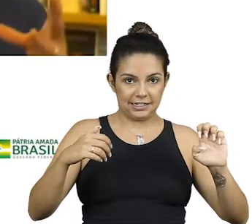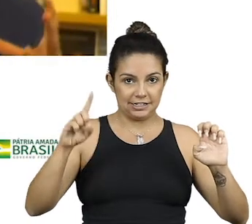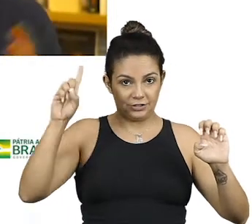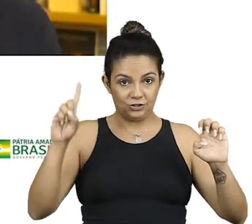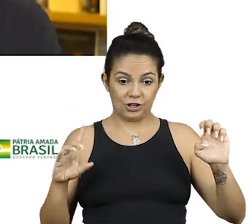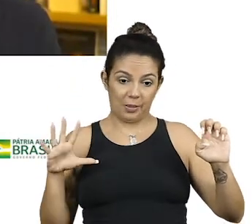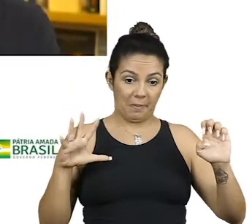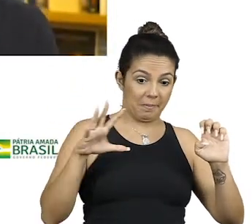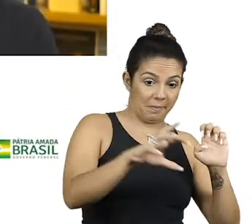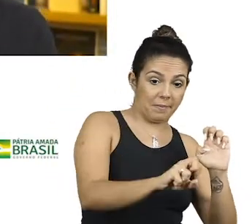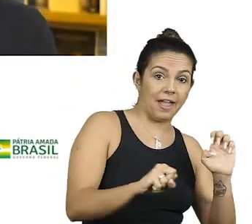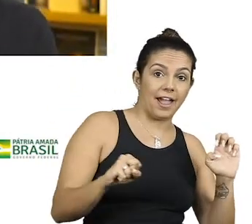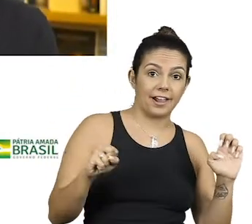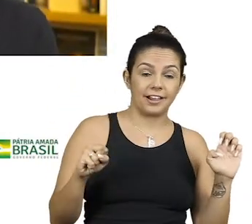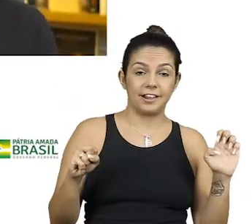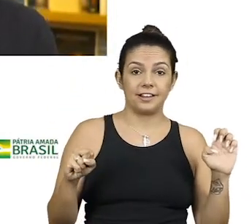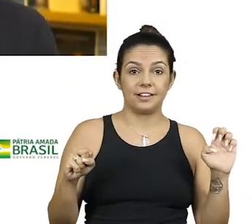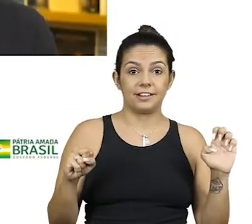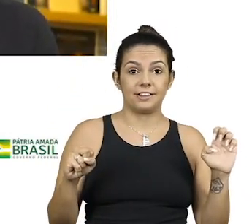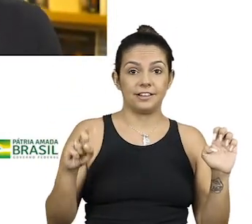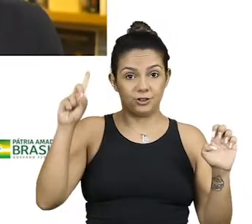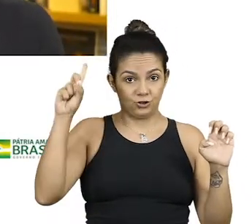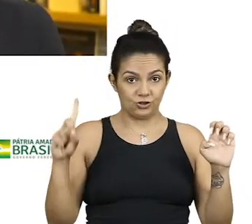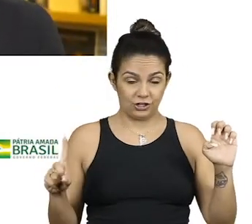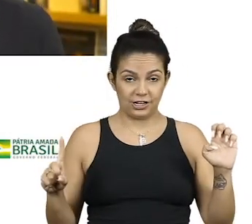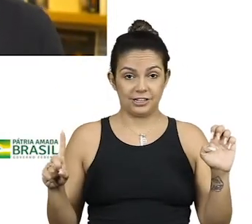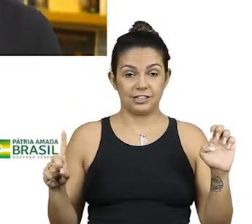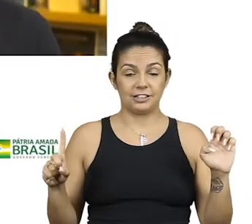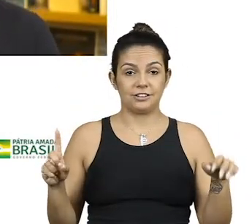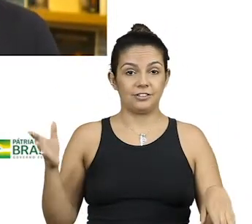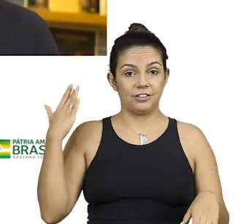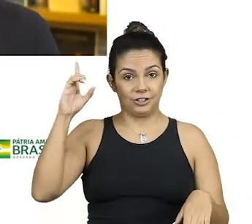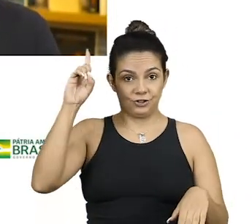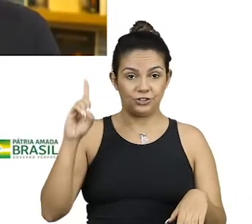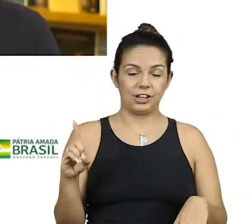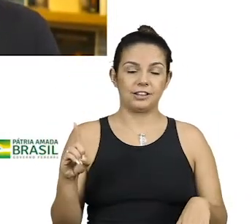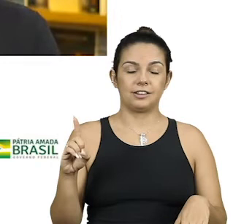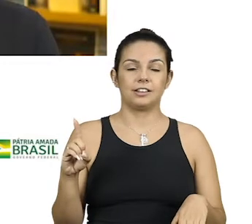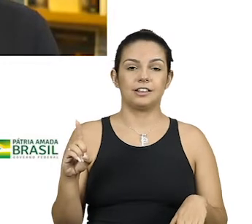direita toma gosto por aquilo. Uma direita que, naqueles primeiros momentos,